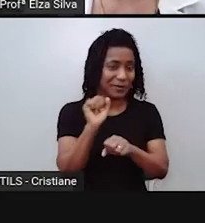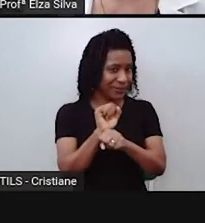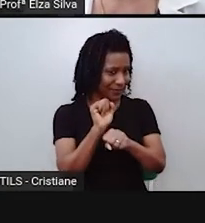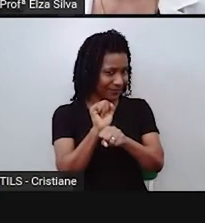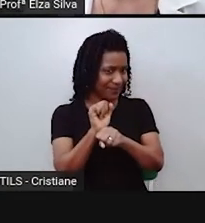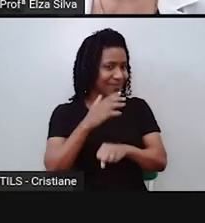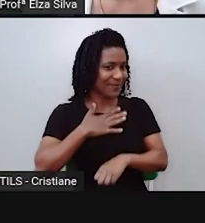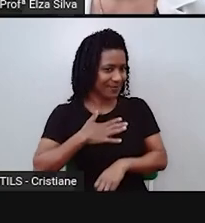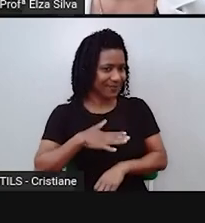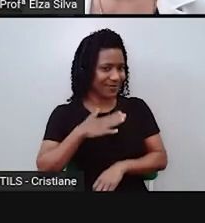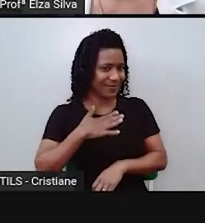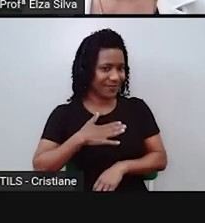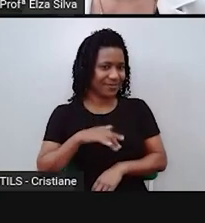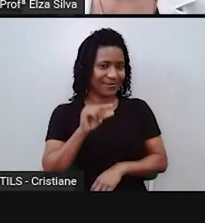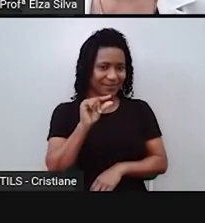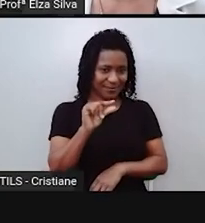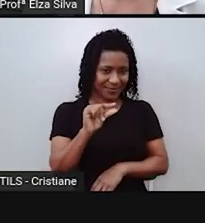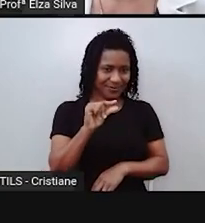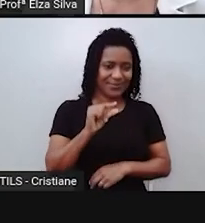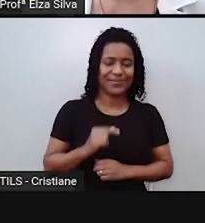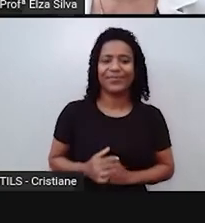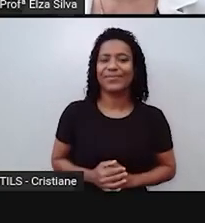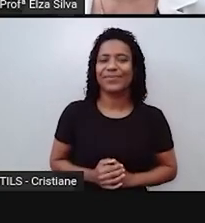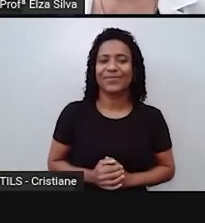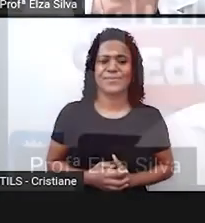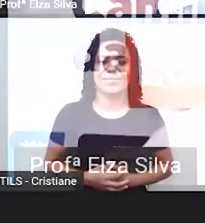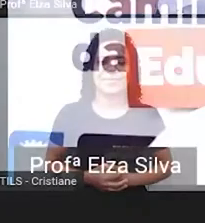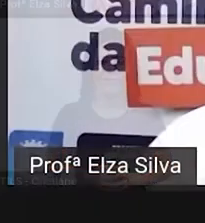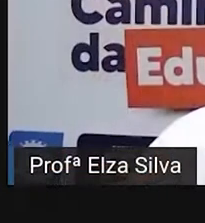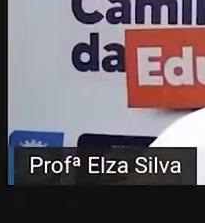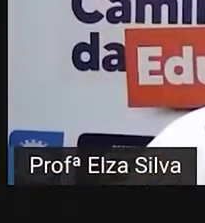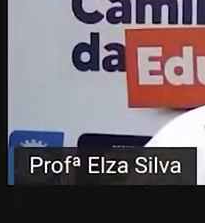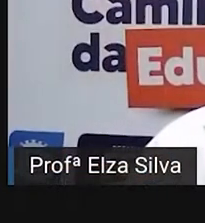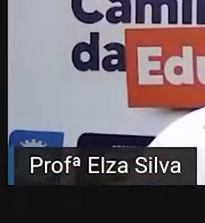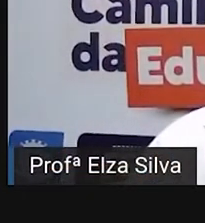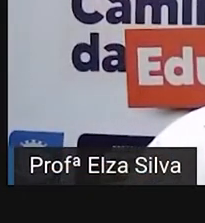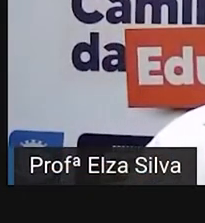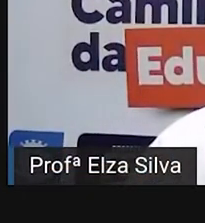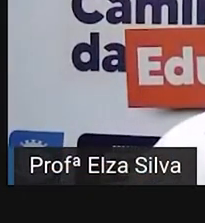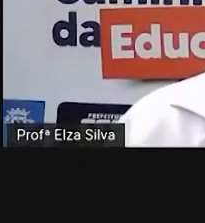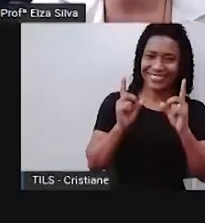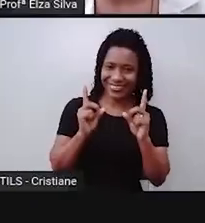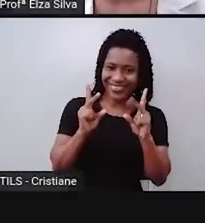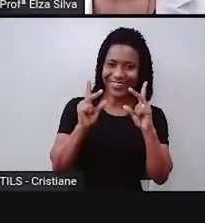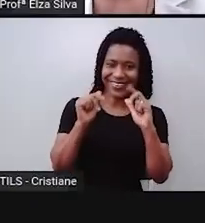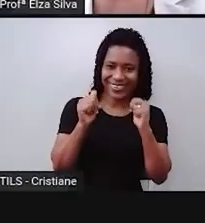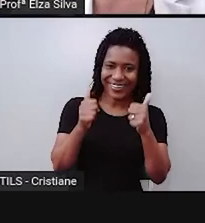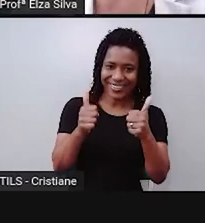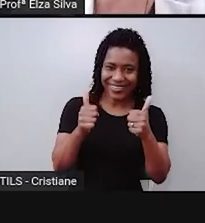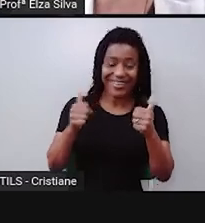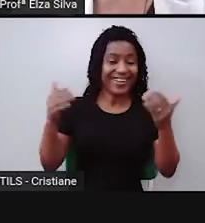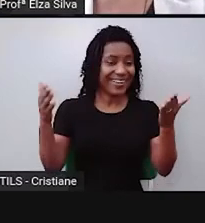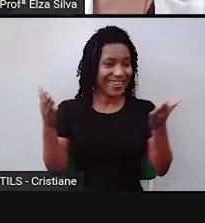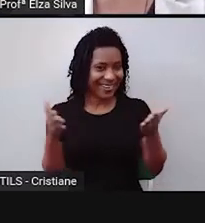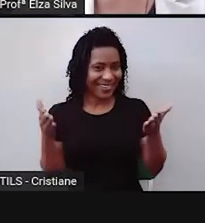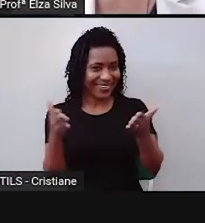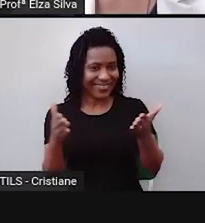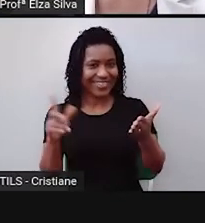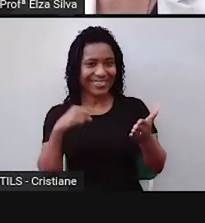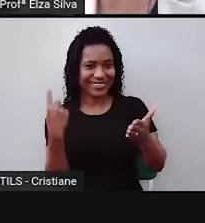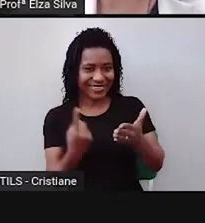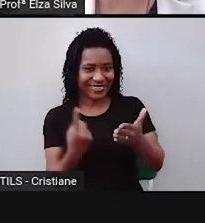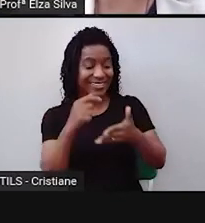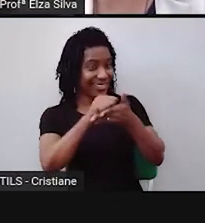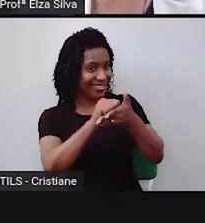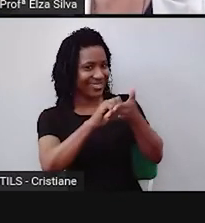a moment, please. Só um minutinho, por favor. Ok, students. Chegou, então, a hora do nosso desafio.